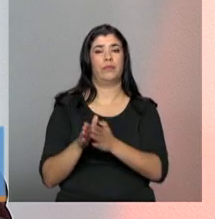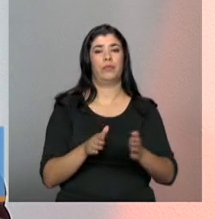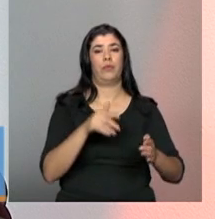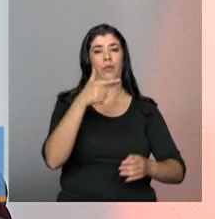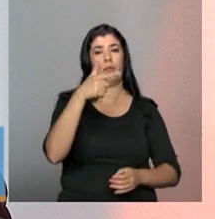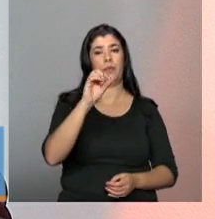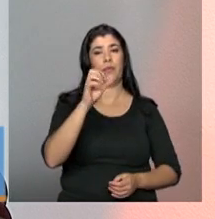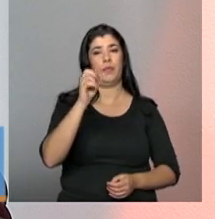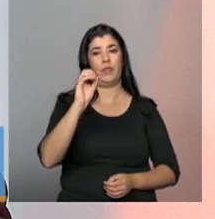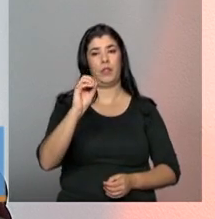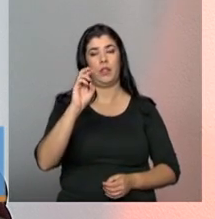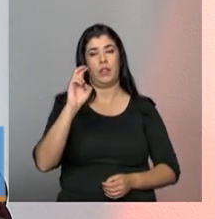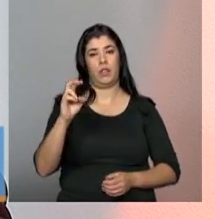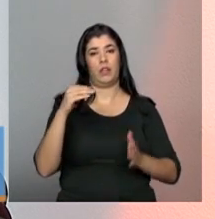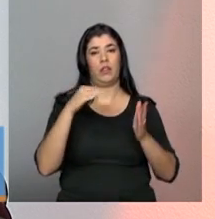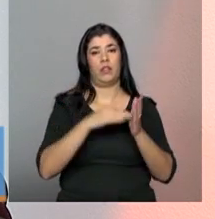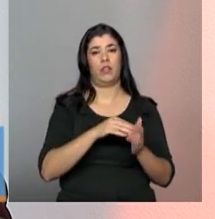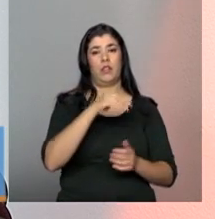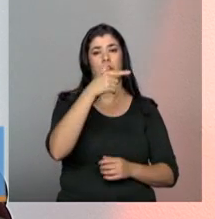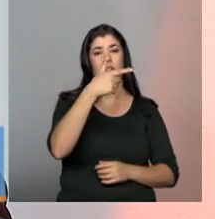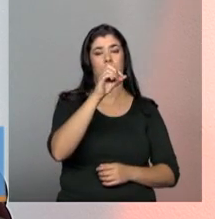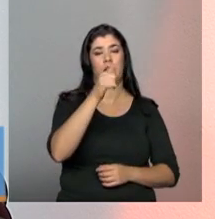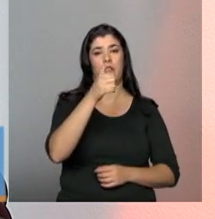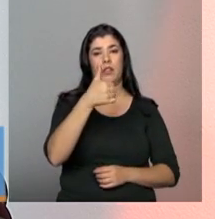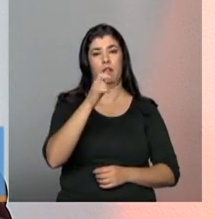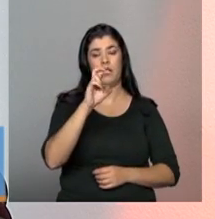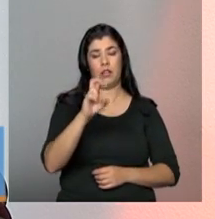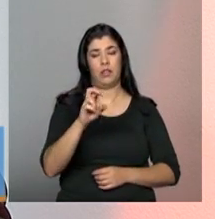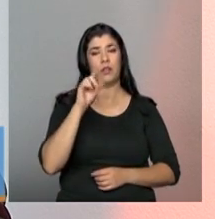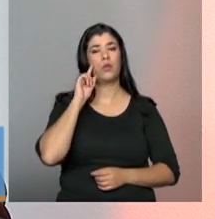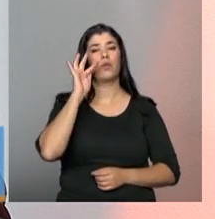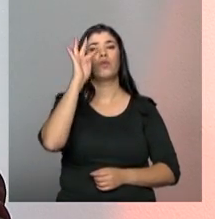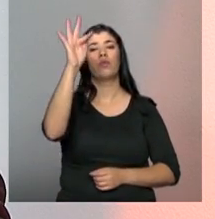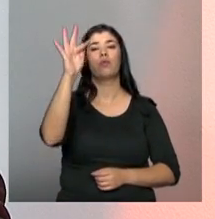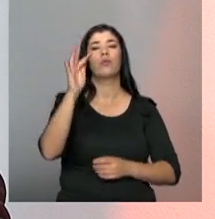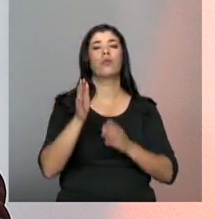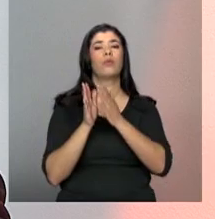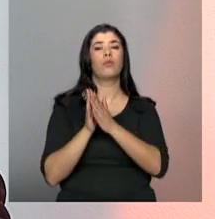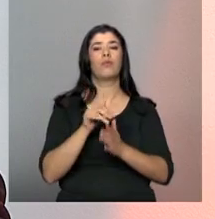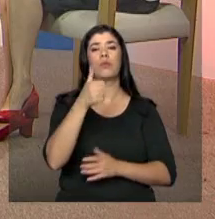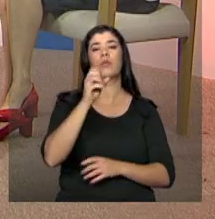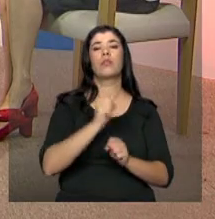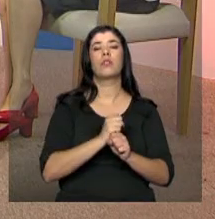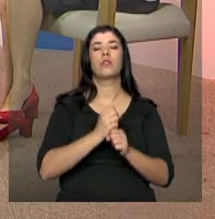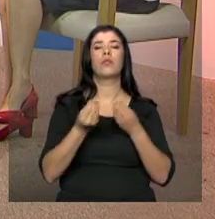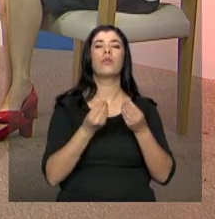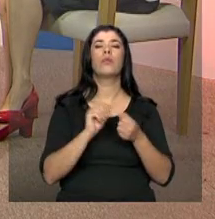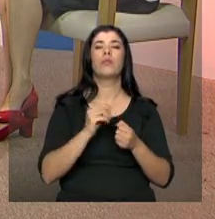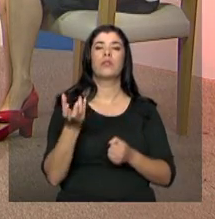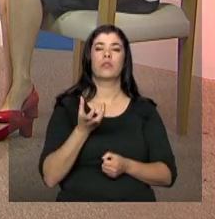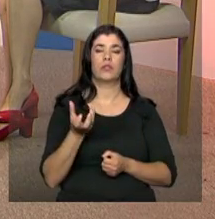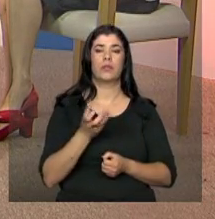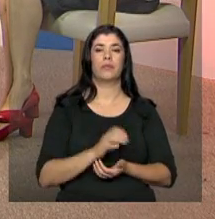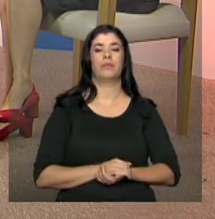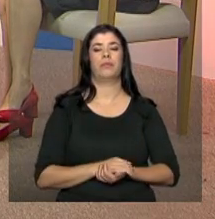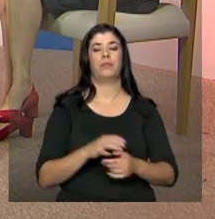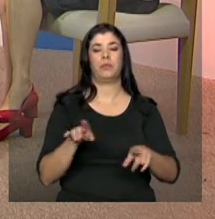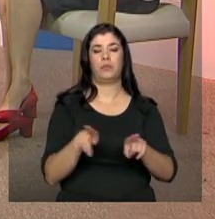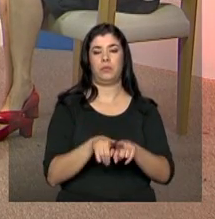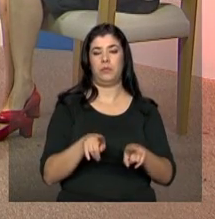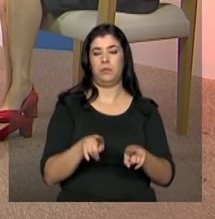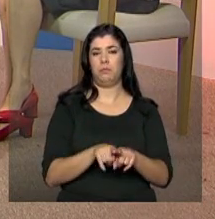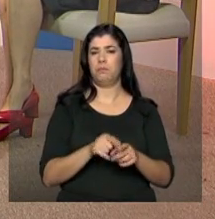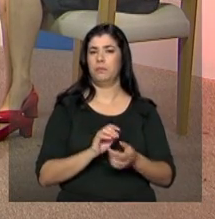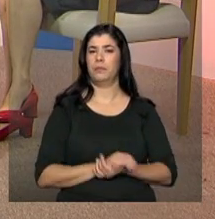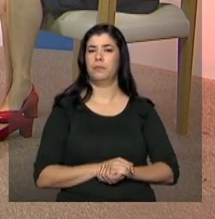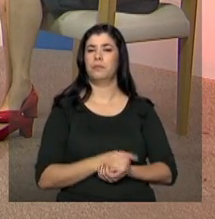e o que queremos para frente, 2016 a 2026. E para contribuir com esse conteúdo, este